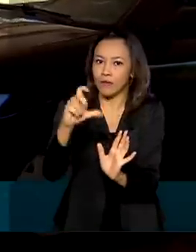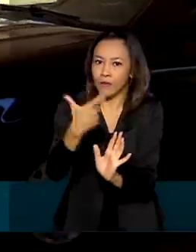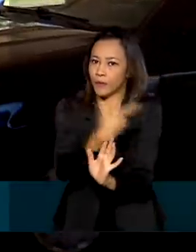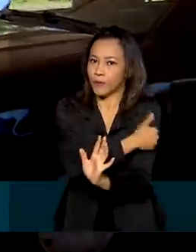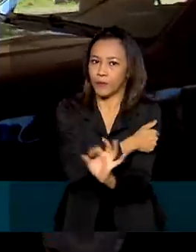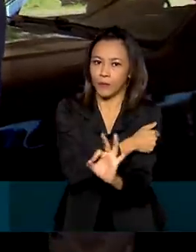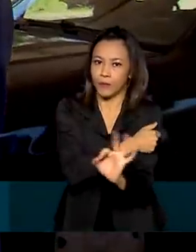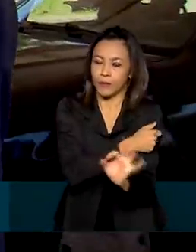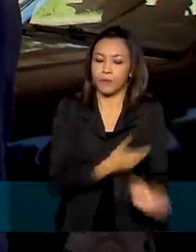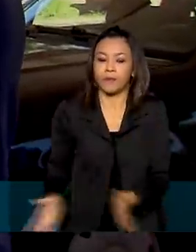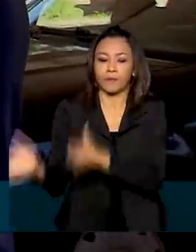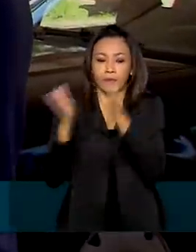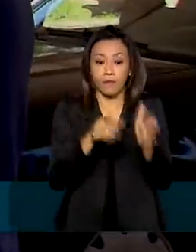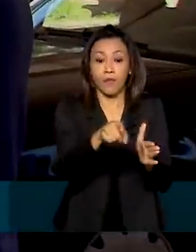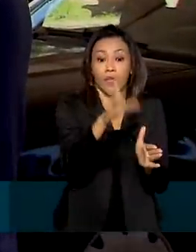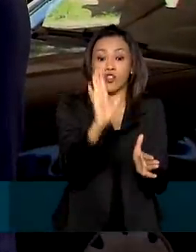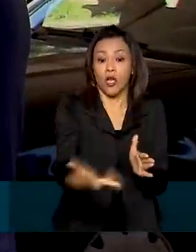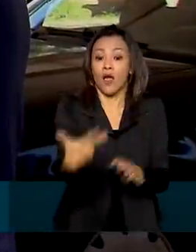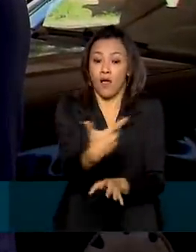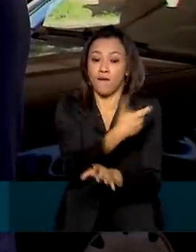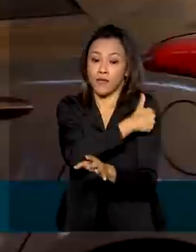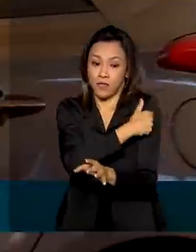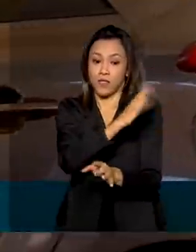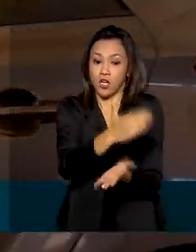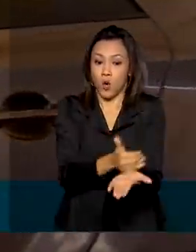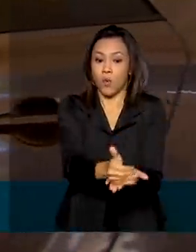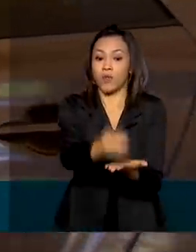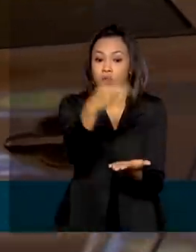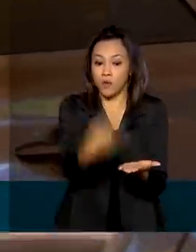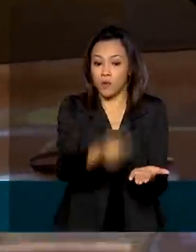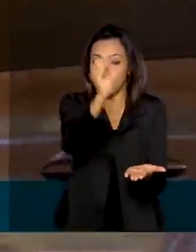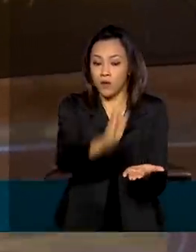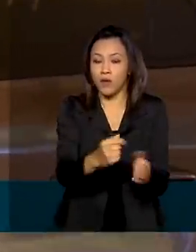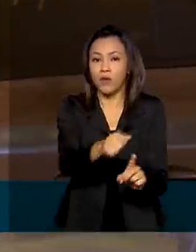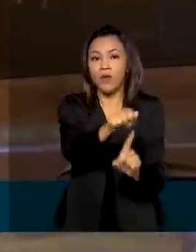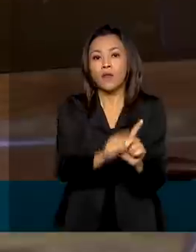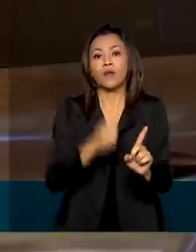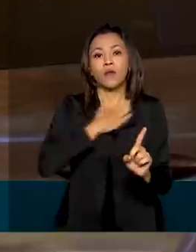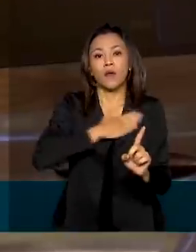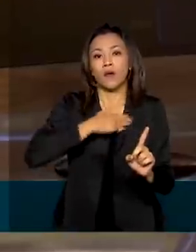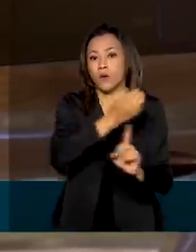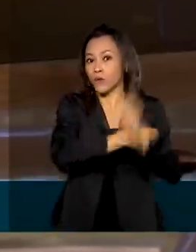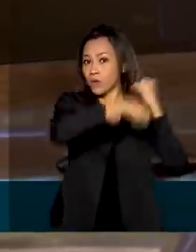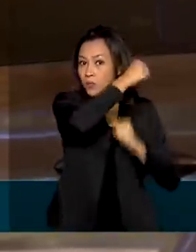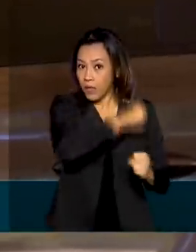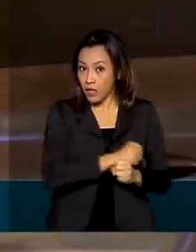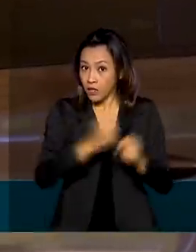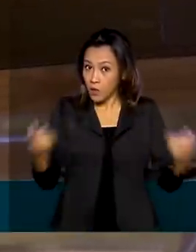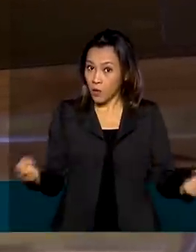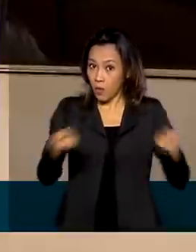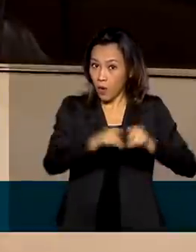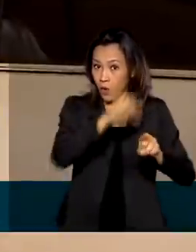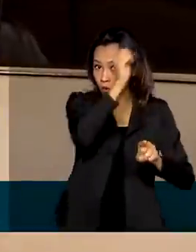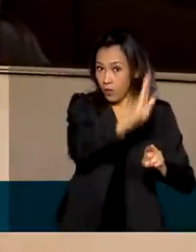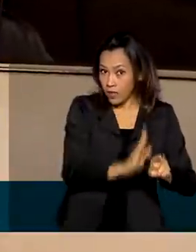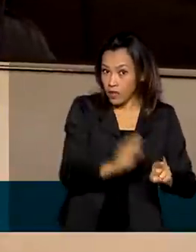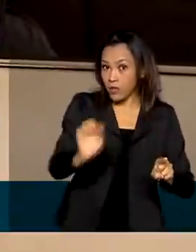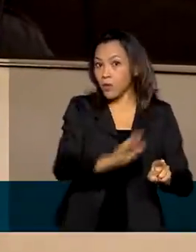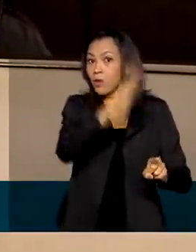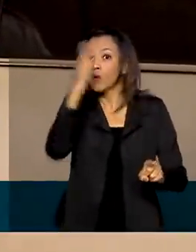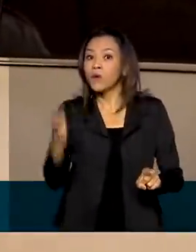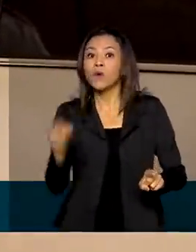A vacina já está sendo aplicada na população aqui no Brasil. Em agosto do ano passado, um acordo do governo brasileiro com o laboratório